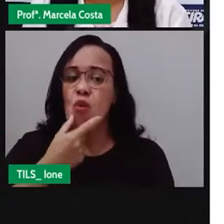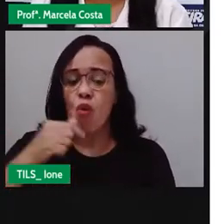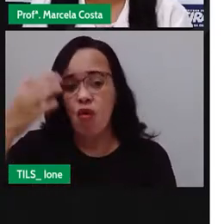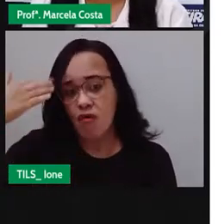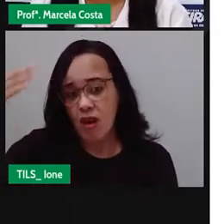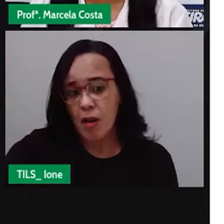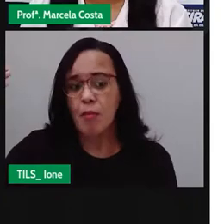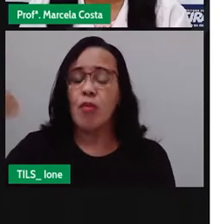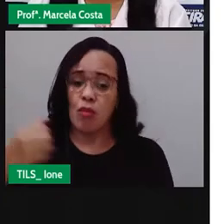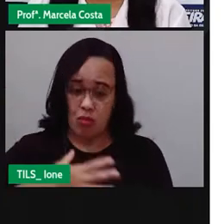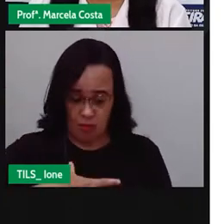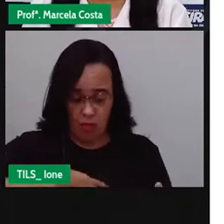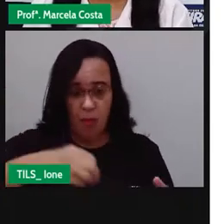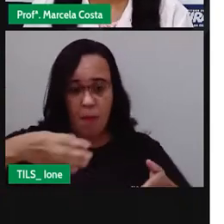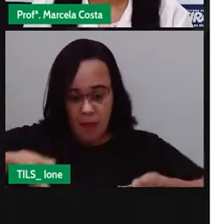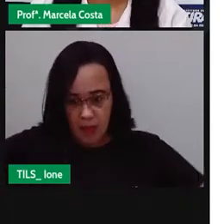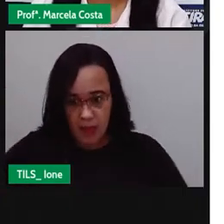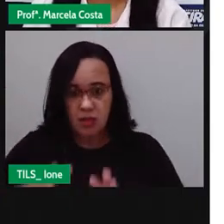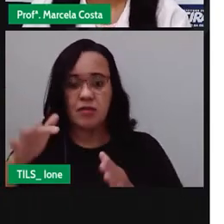feirense.